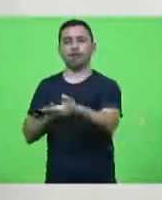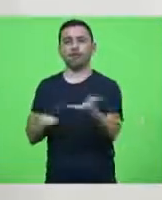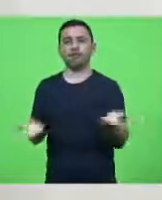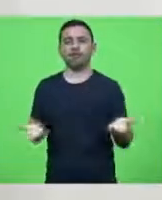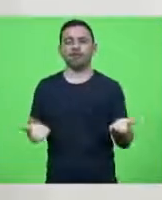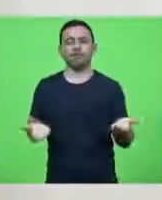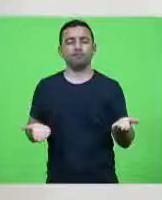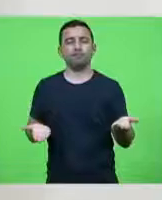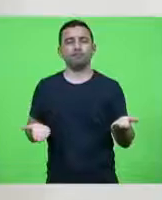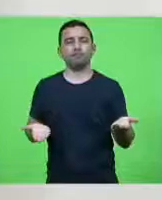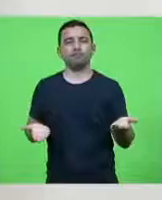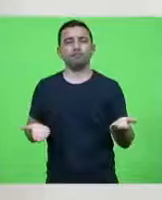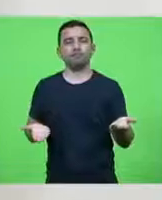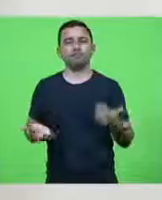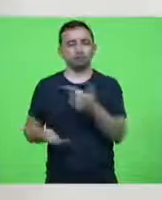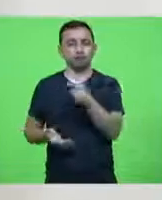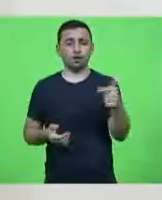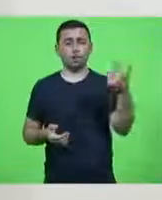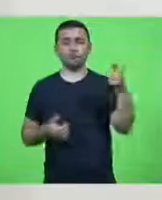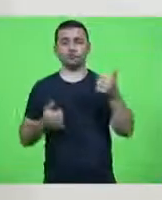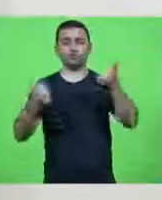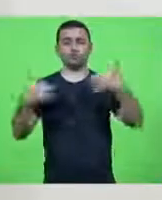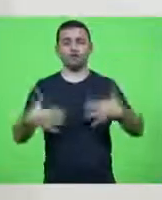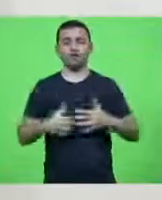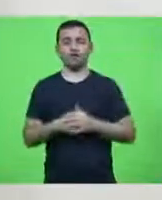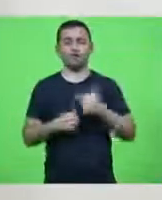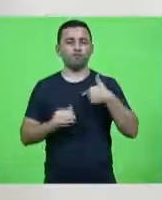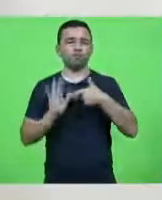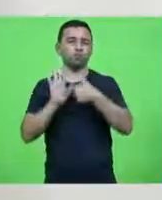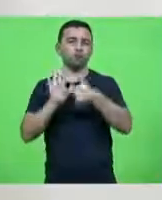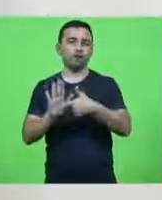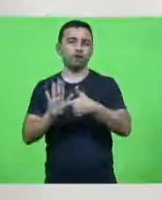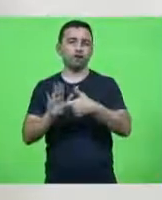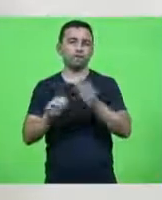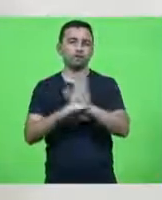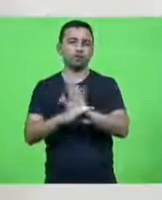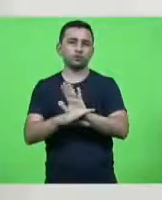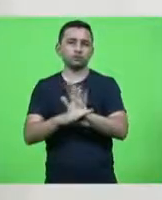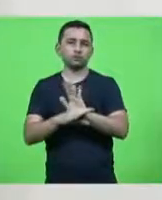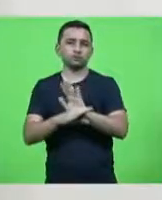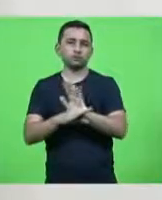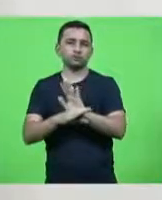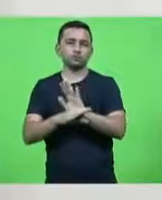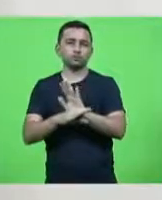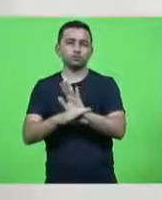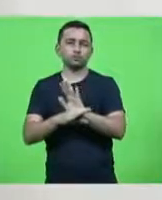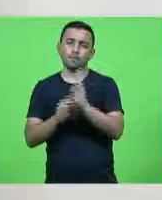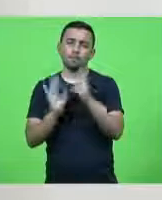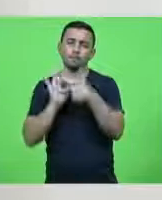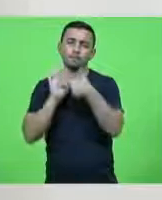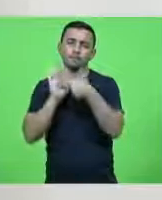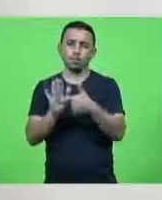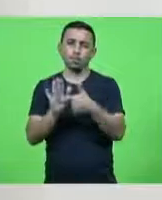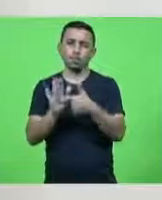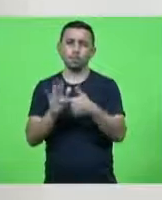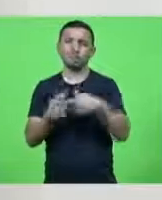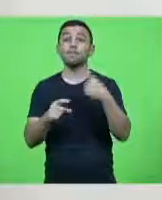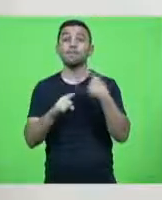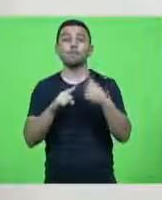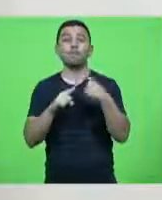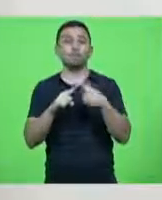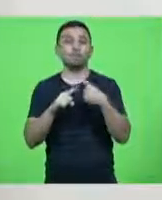explicação. E eu vou mostrar aqui um vídeo que mostra o porquê